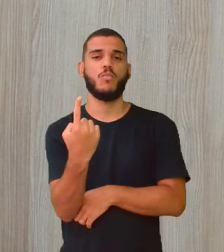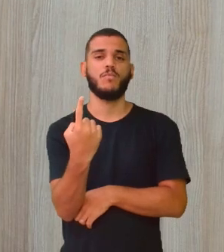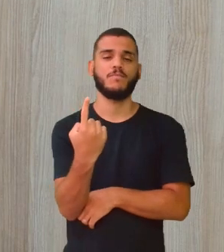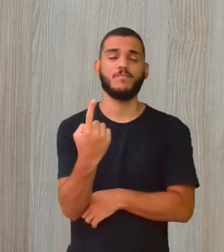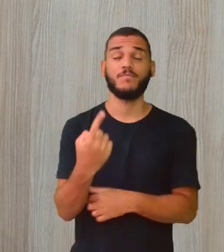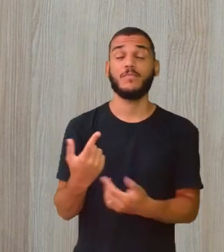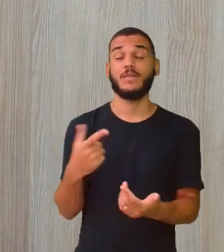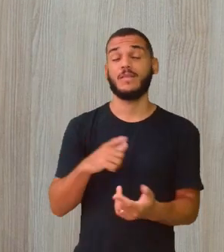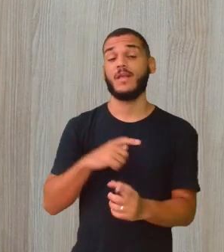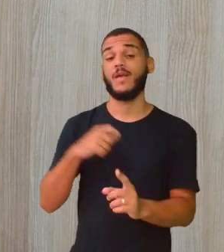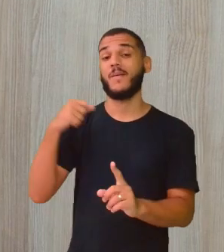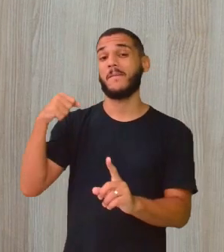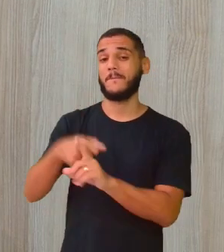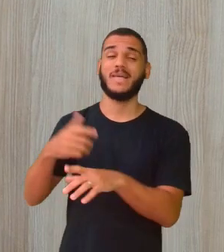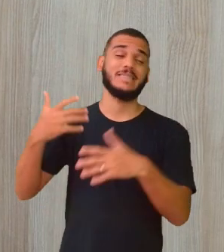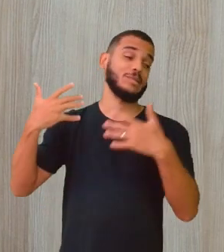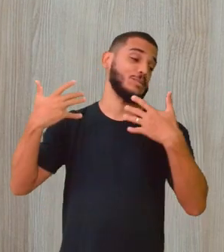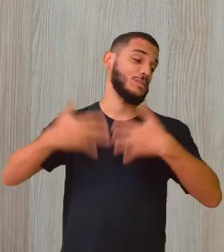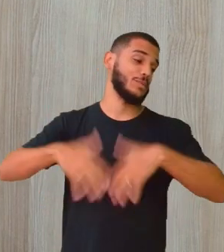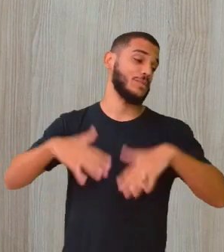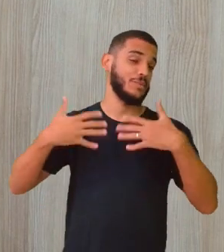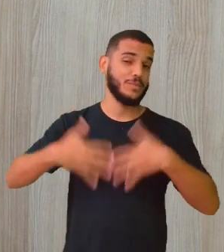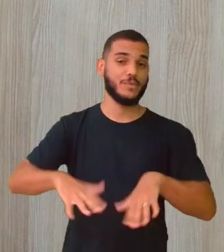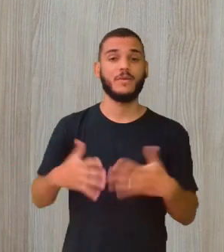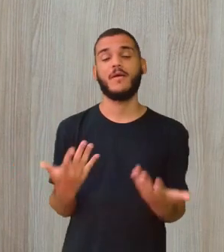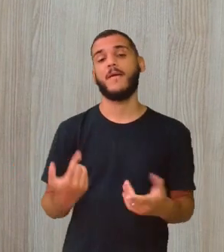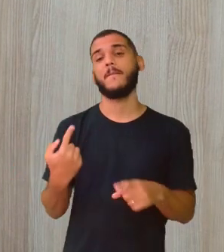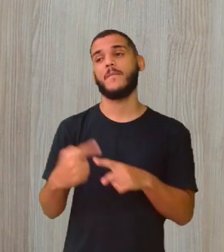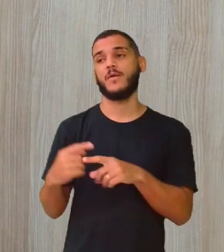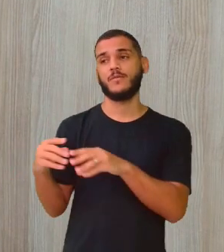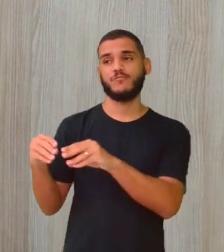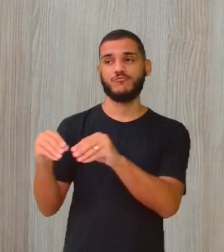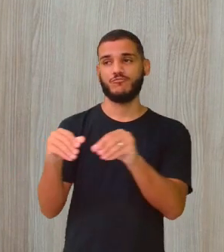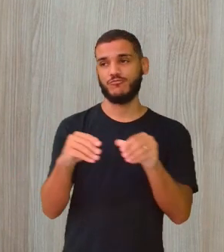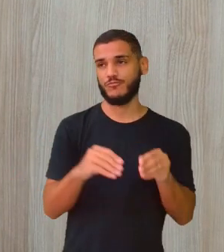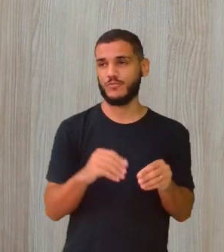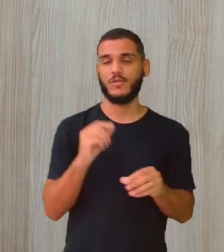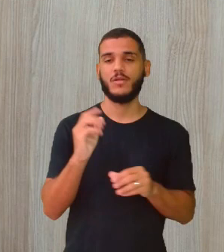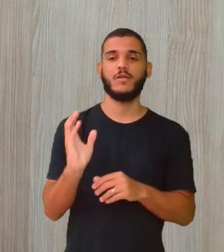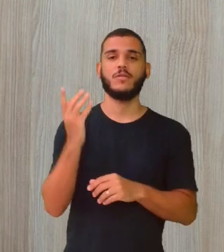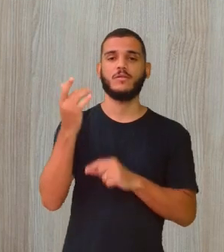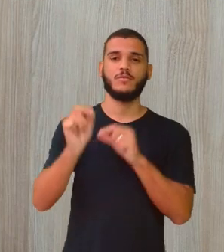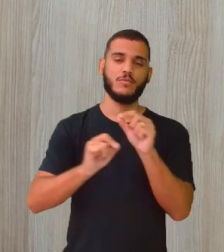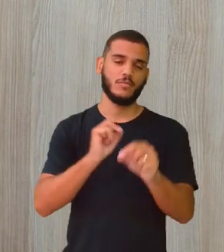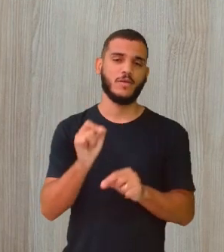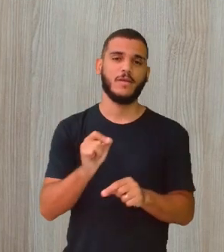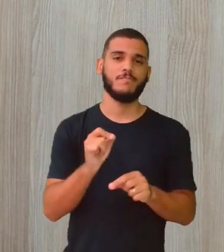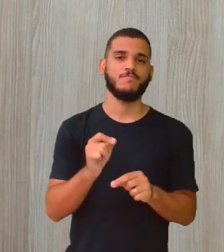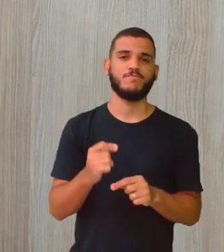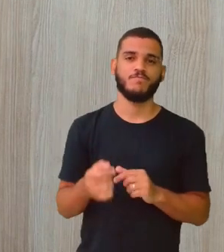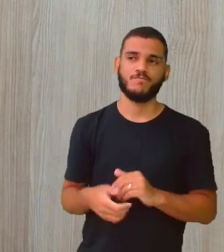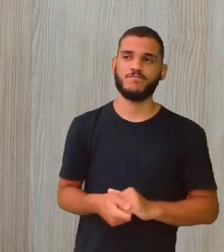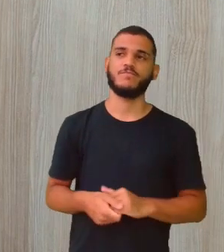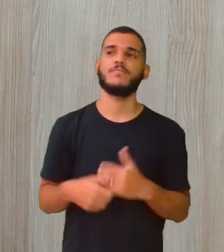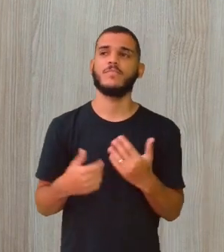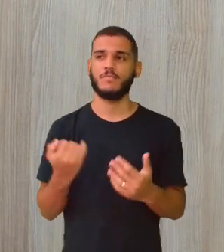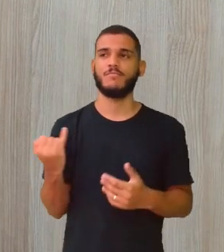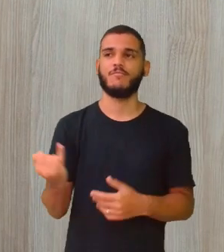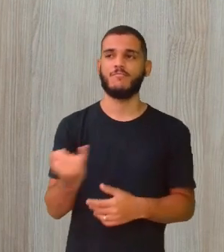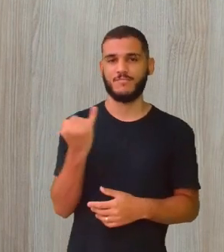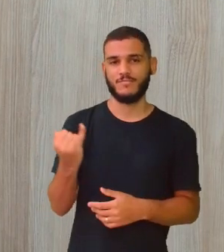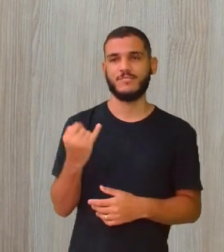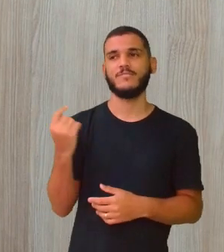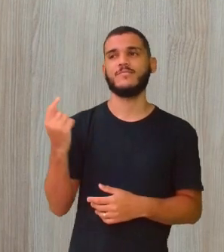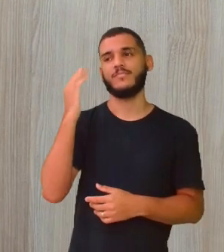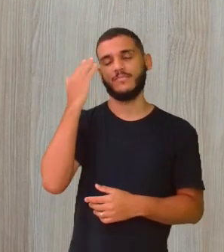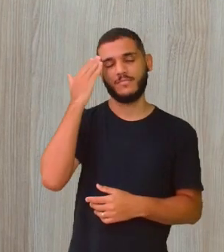acaba impactando muito, E desgastando, e aquele solo pode chegar a não servir mais. Então, por isso que é importante a gente entender